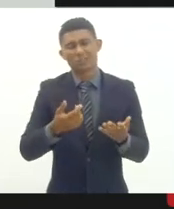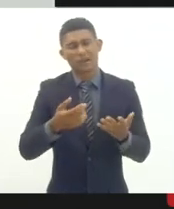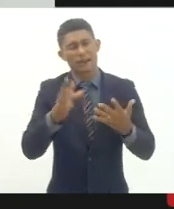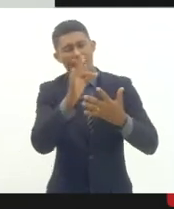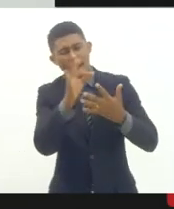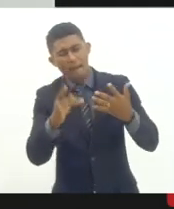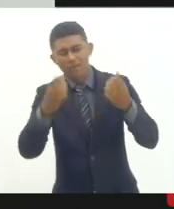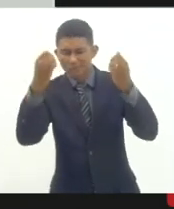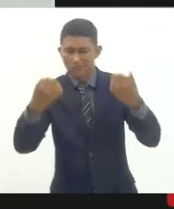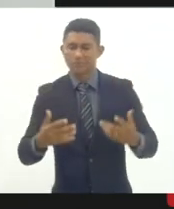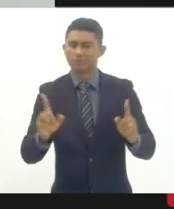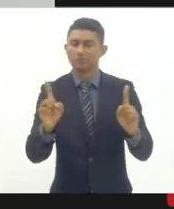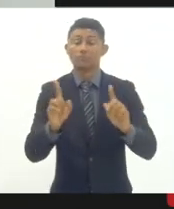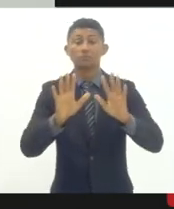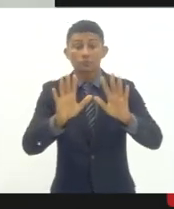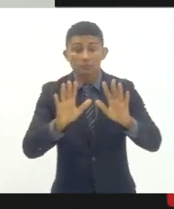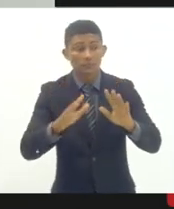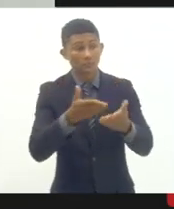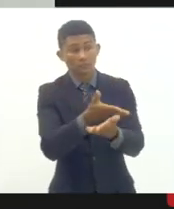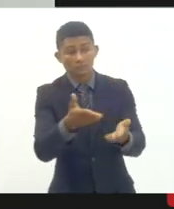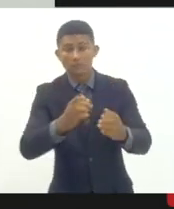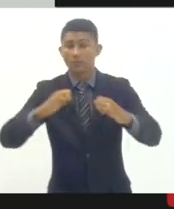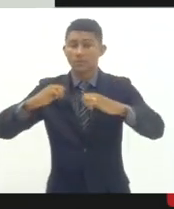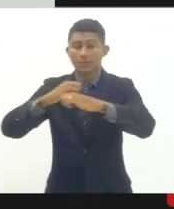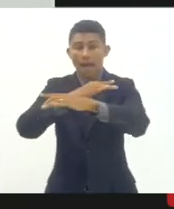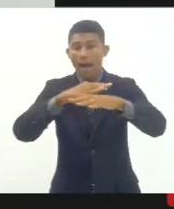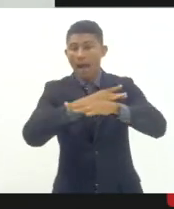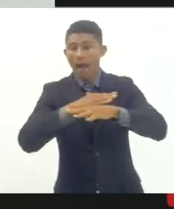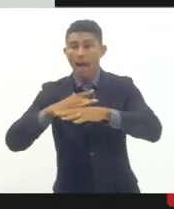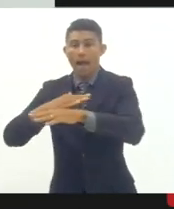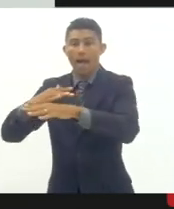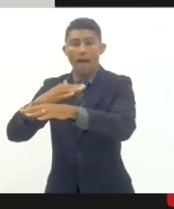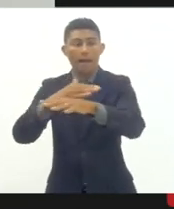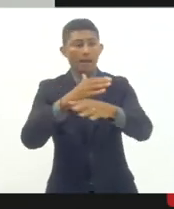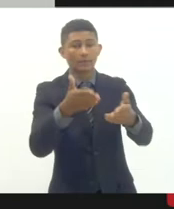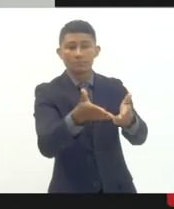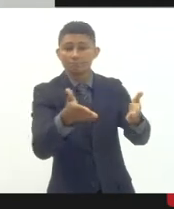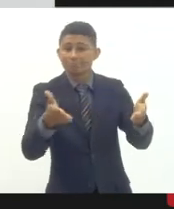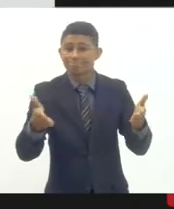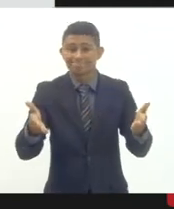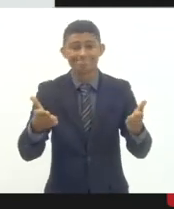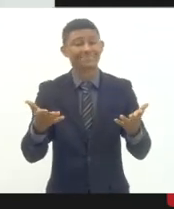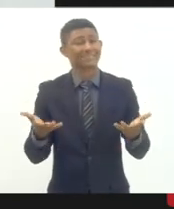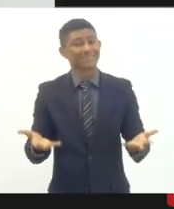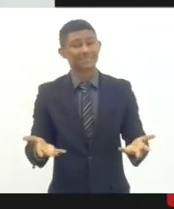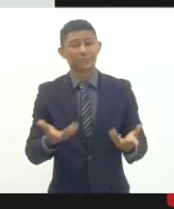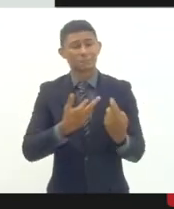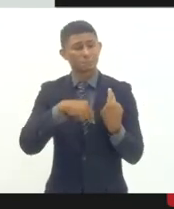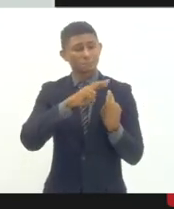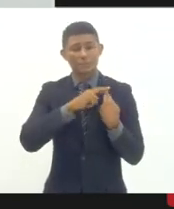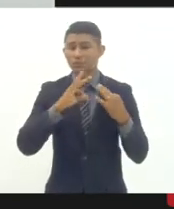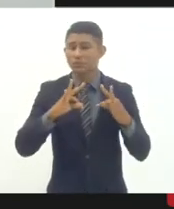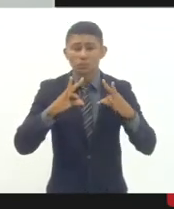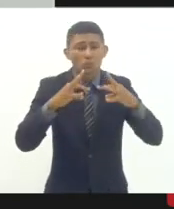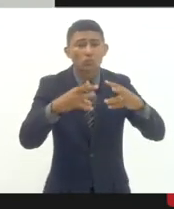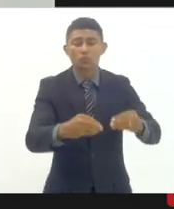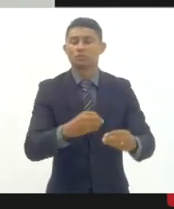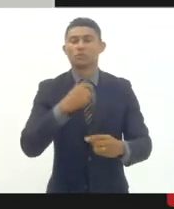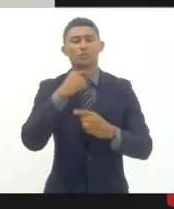porém os municípios não tem condição de estar arcando com todas as suas responsabilidades